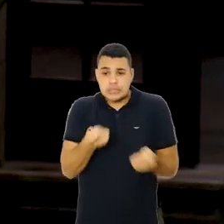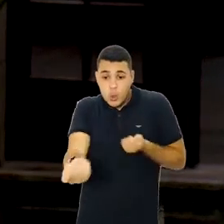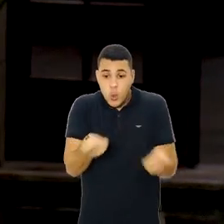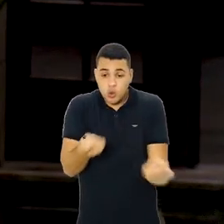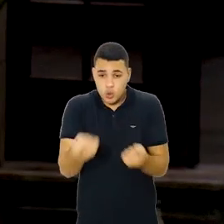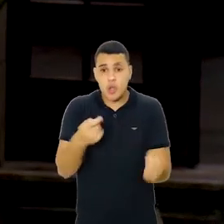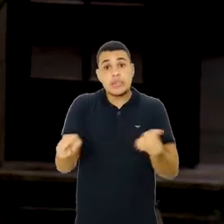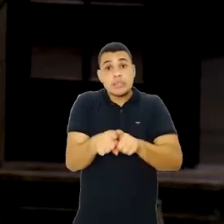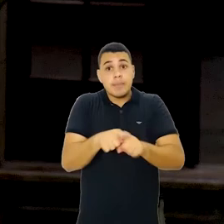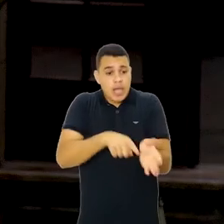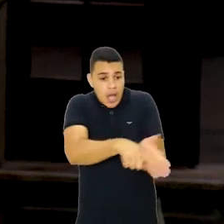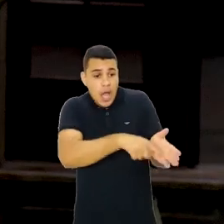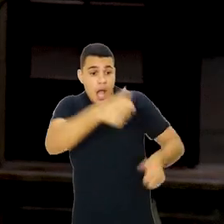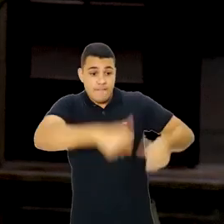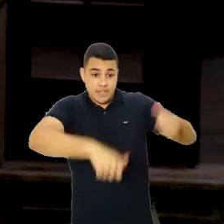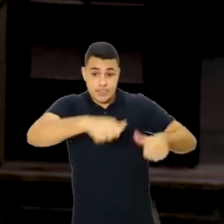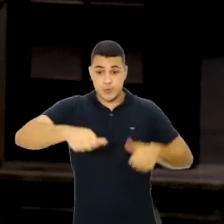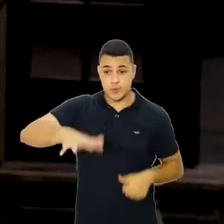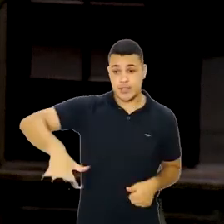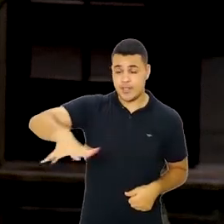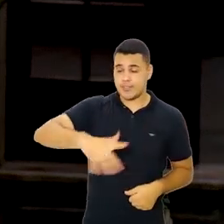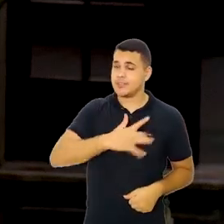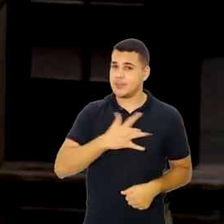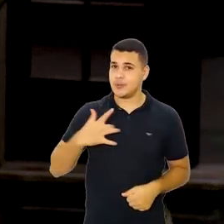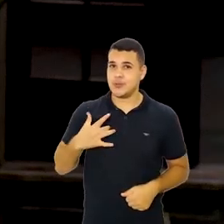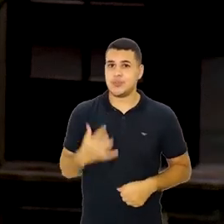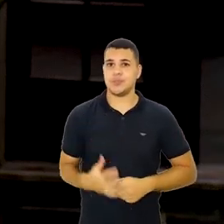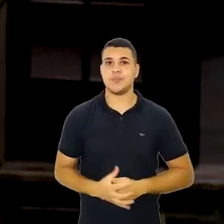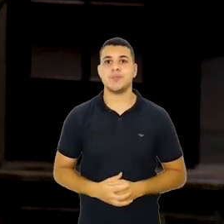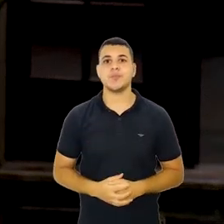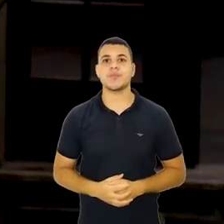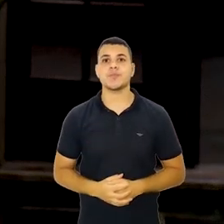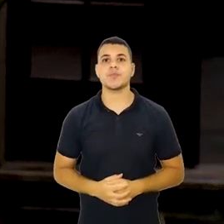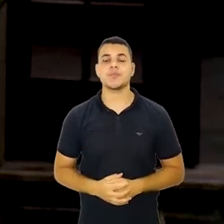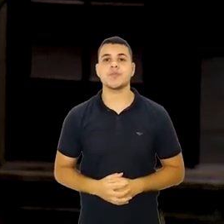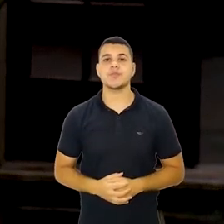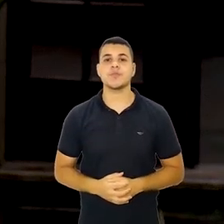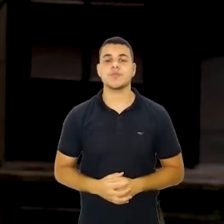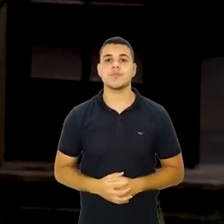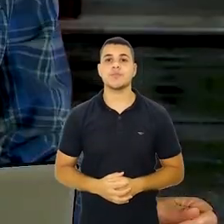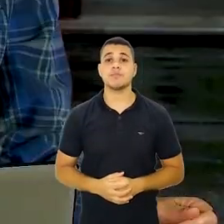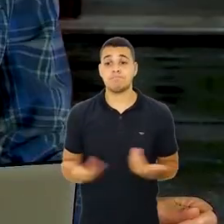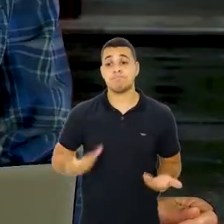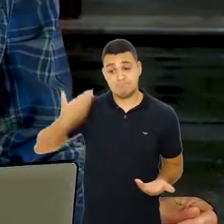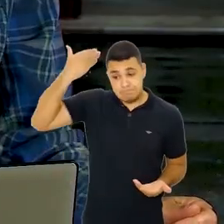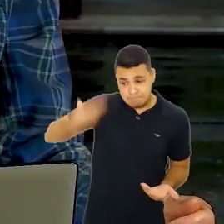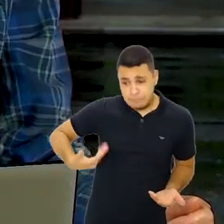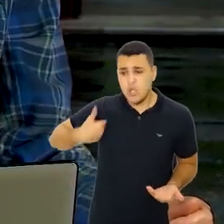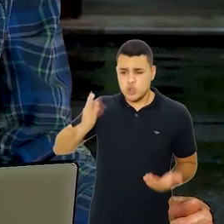também indicadores para a administração e avaliação na área da saúde.